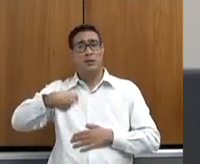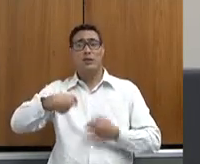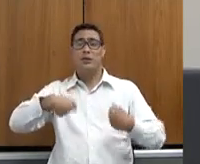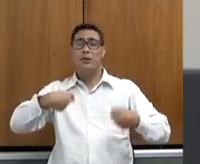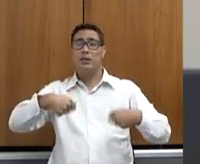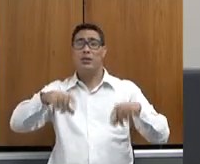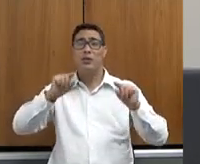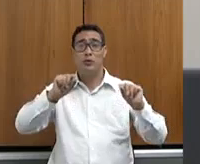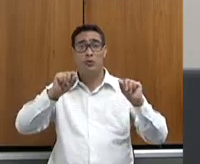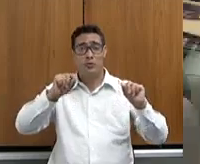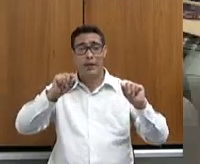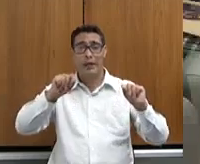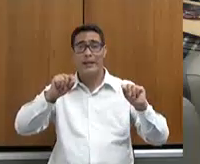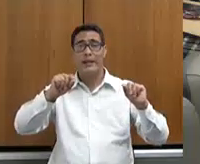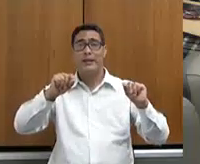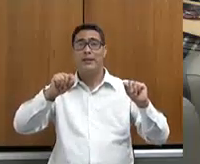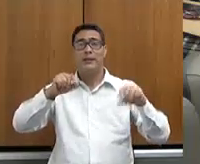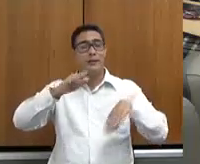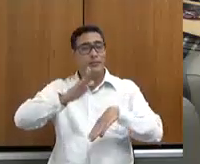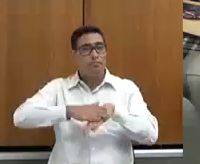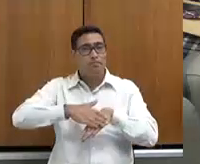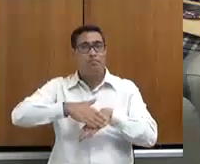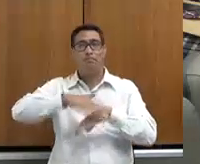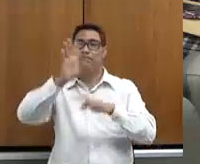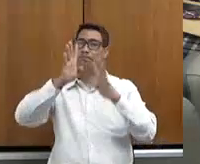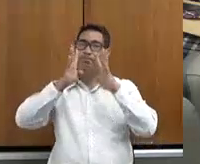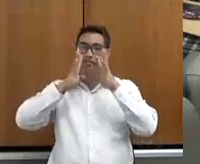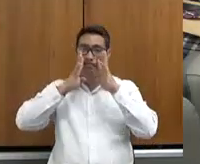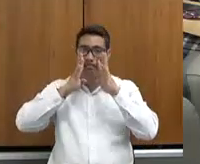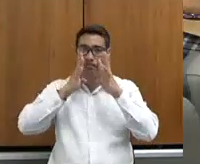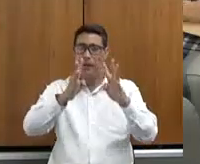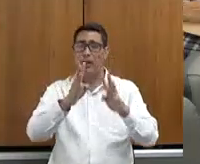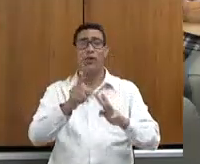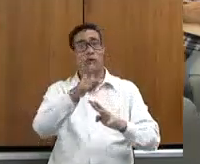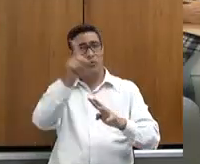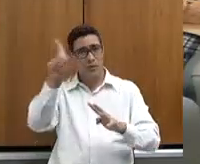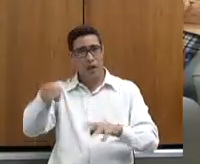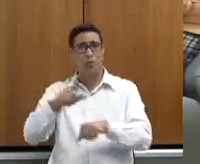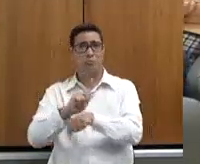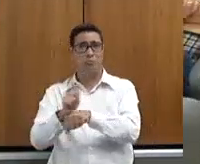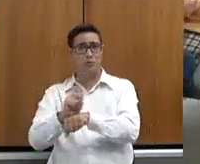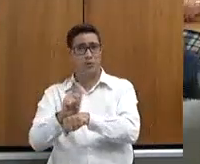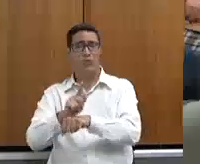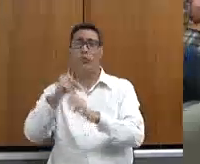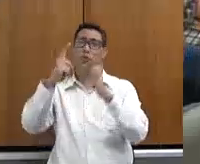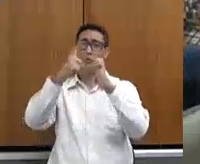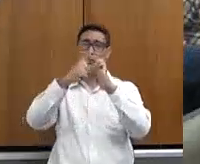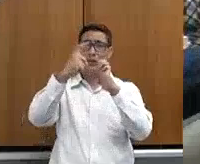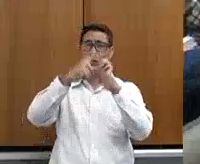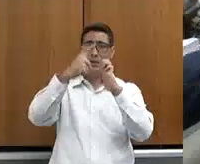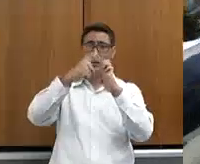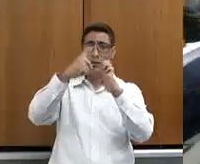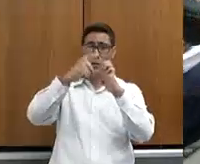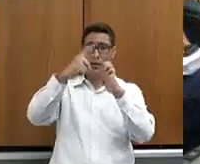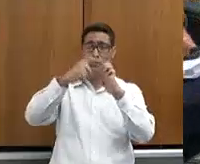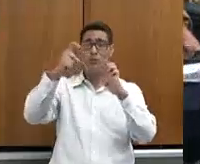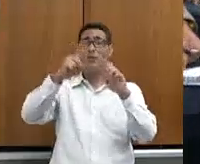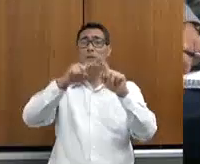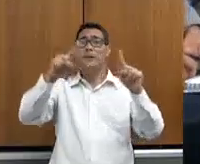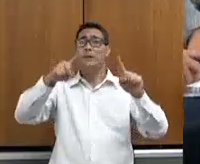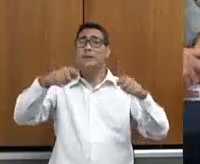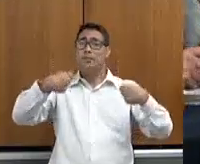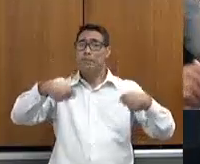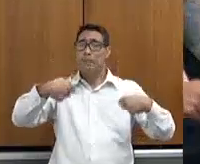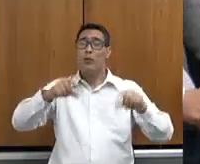um olhar, você como um gestor, empreendedor, um olhar que nós temos que falar é para quem não sabe